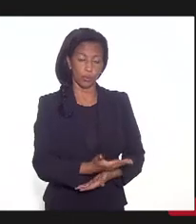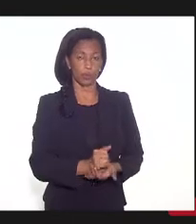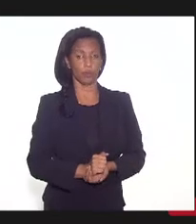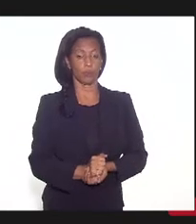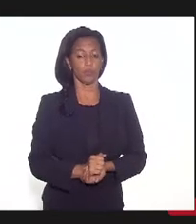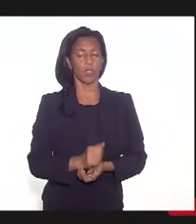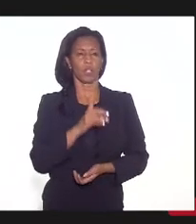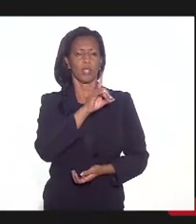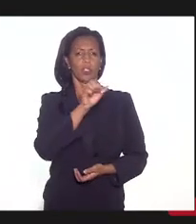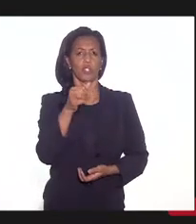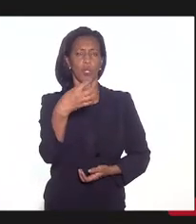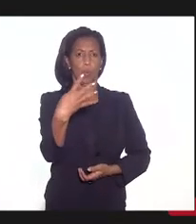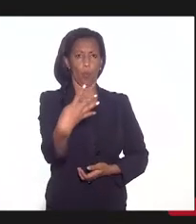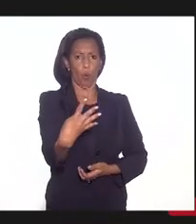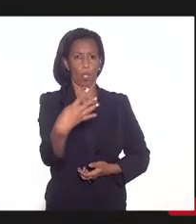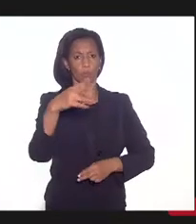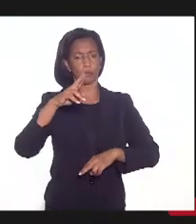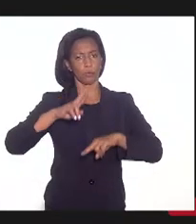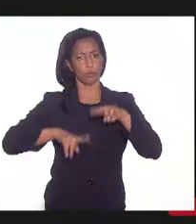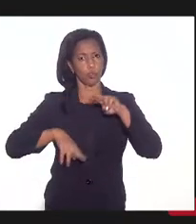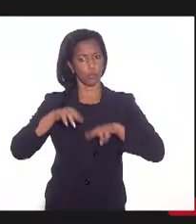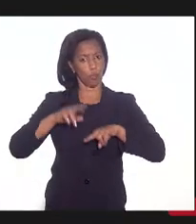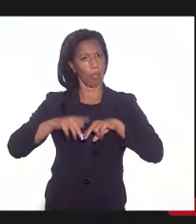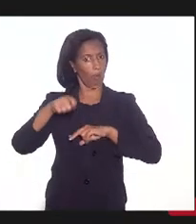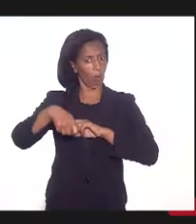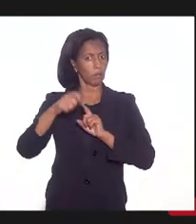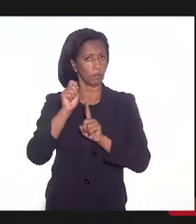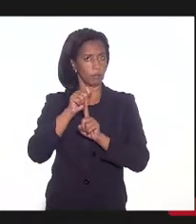e no dia 4 de junho, no dia 4 desse mês,